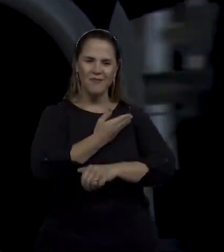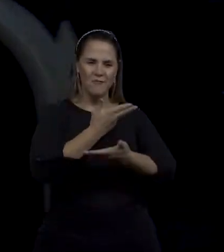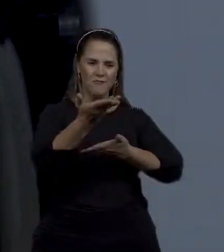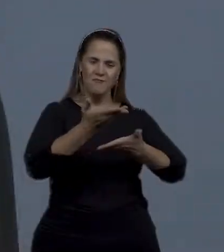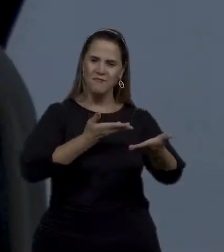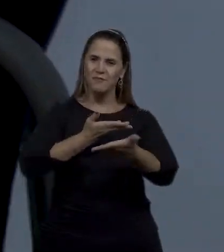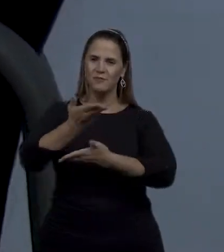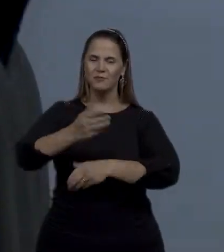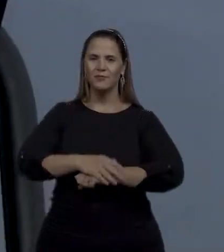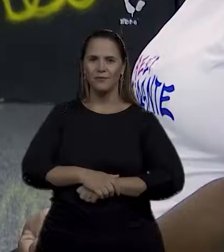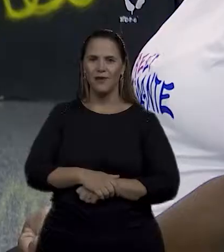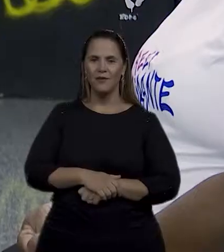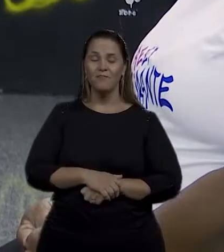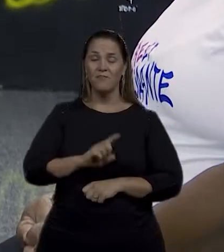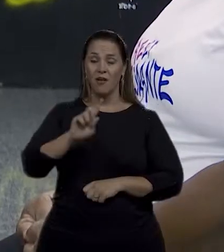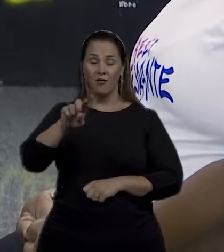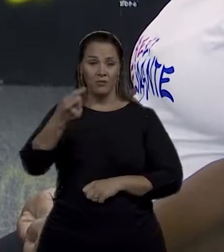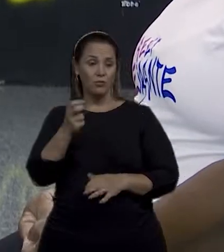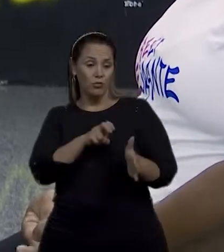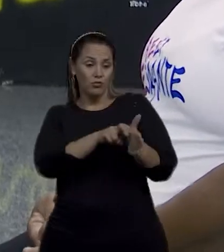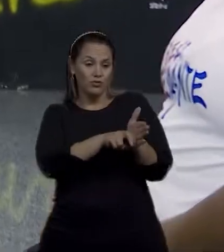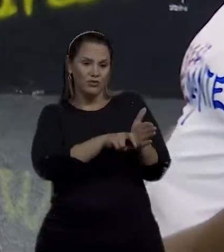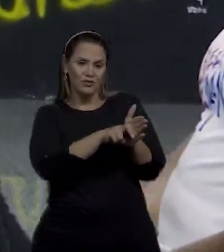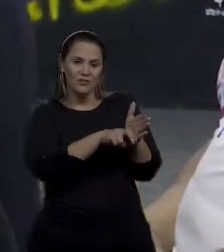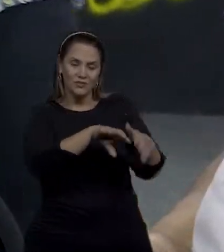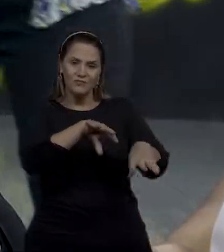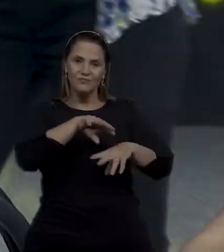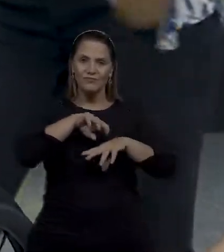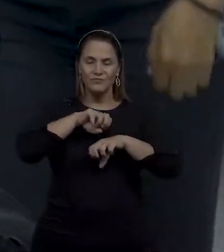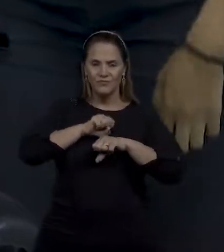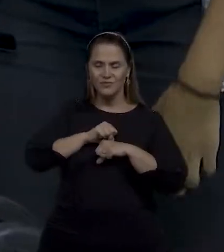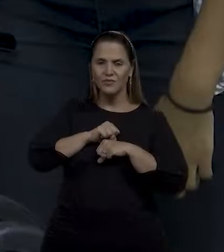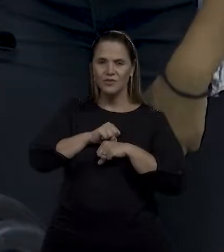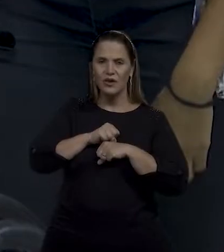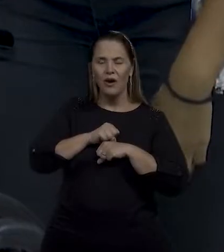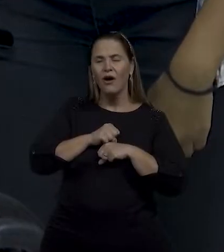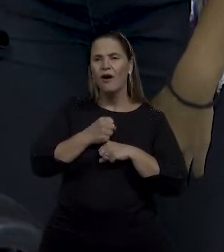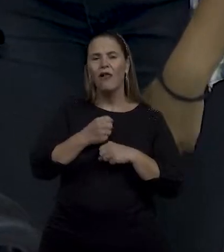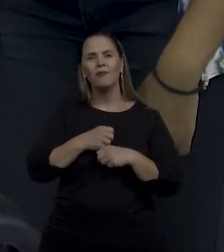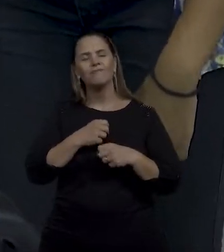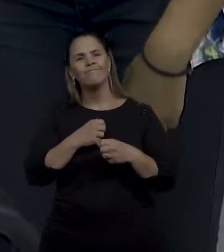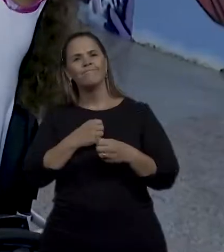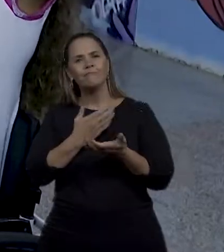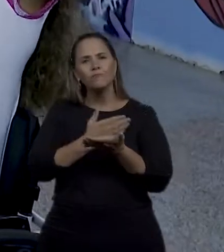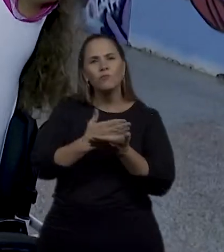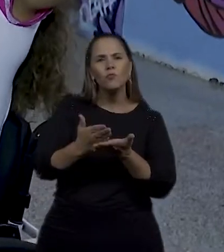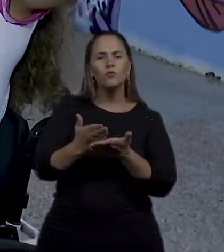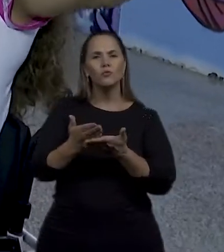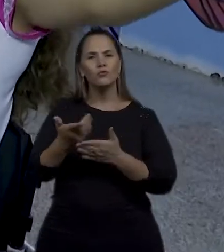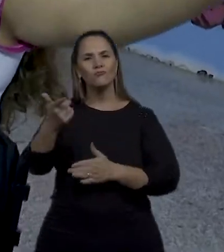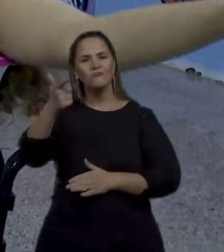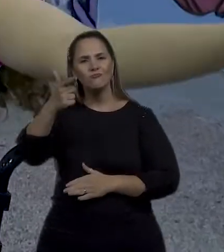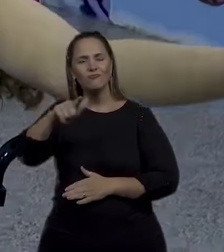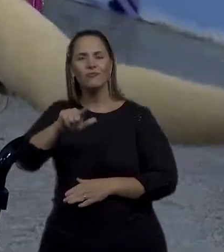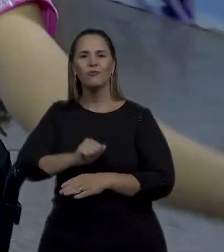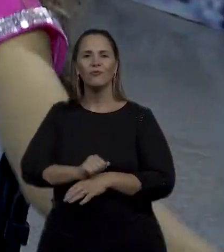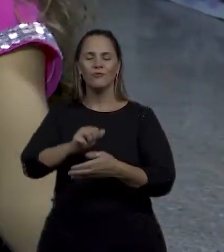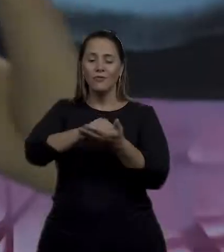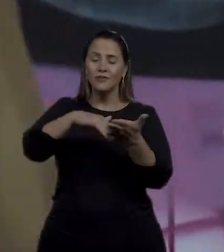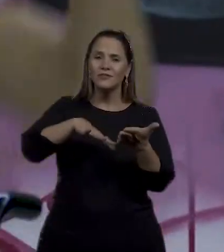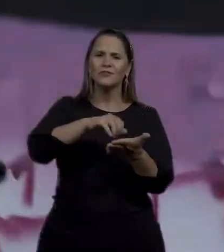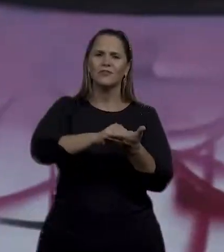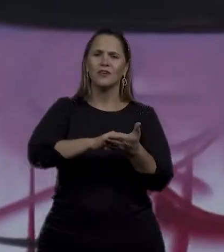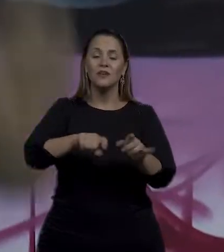que se tornou cadeirante, Carla conseguiu retomar as atividades que realizava antes. Mas faltava algo.